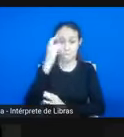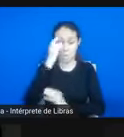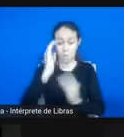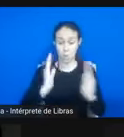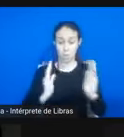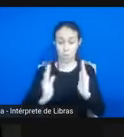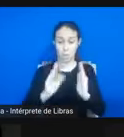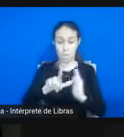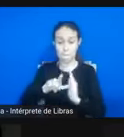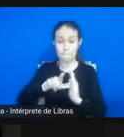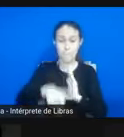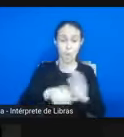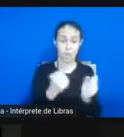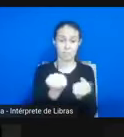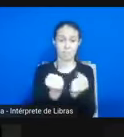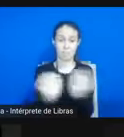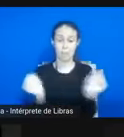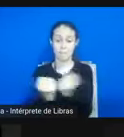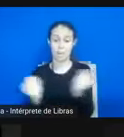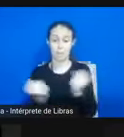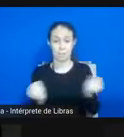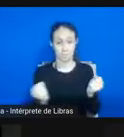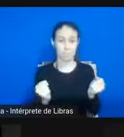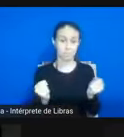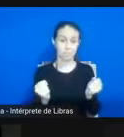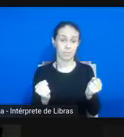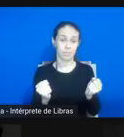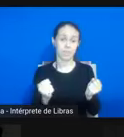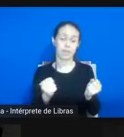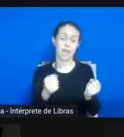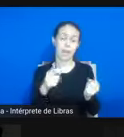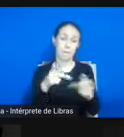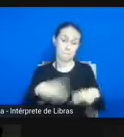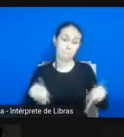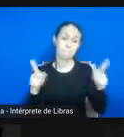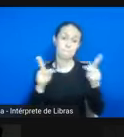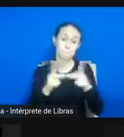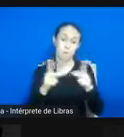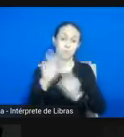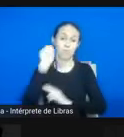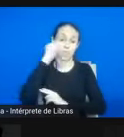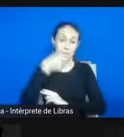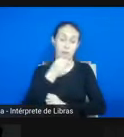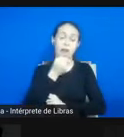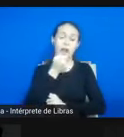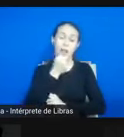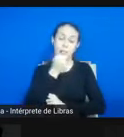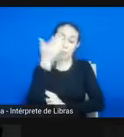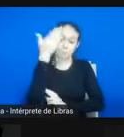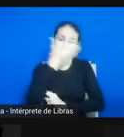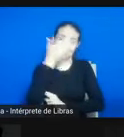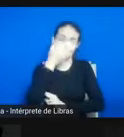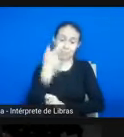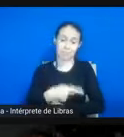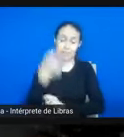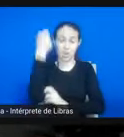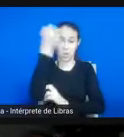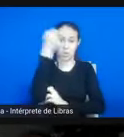população negra tão invisibilizada aqui no Rio Grande do Sul. espero ter contribuído, fico aqui à disposição para algumas perguntas se quiseres.